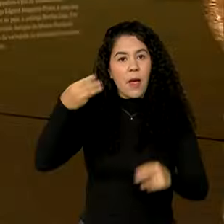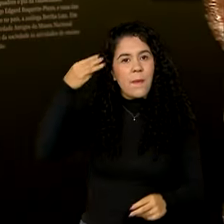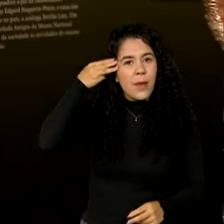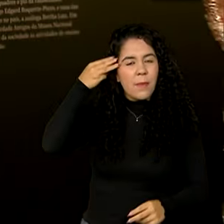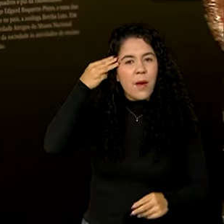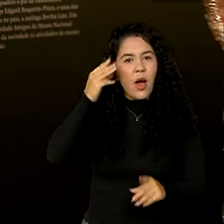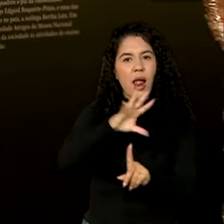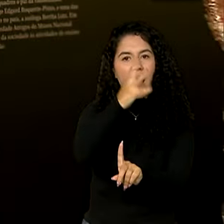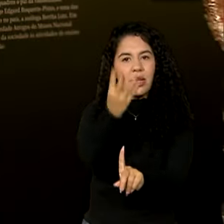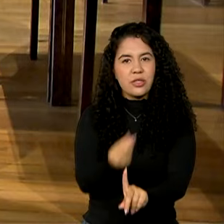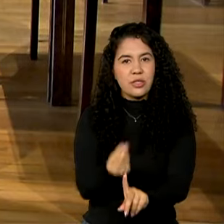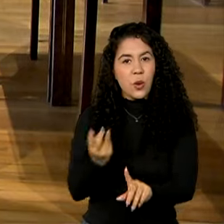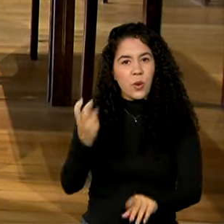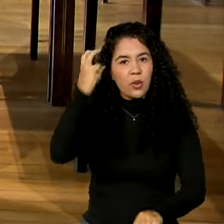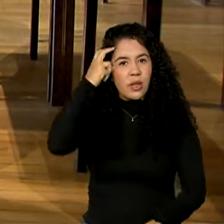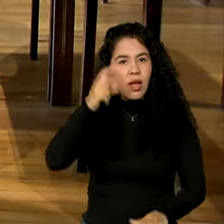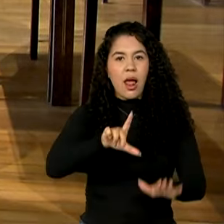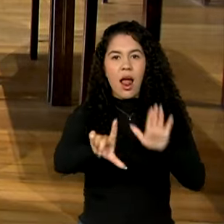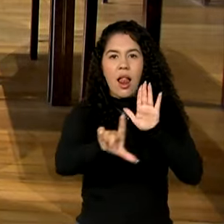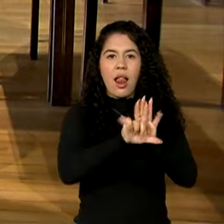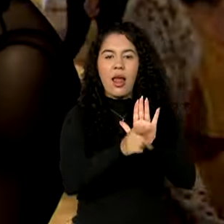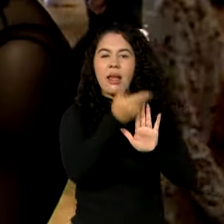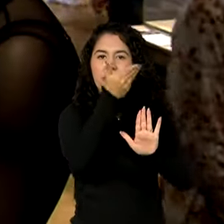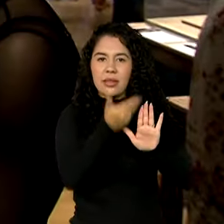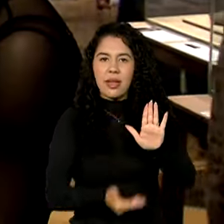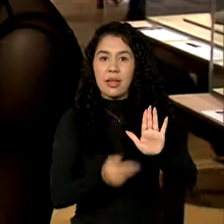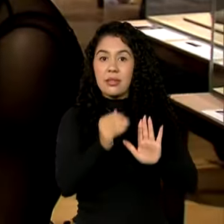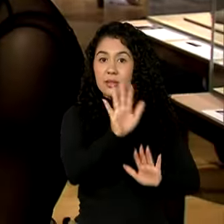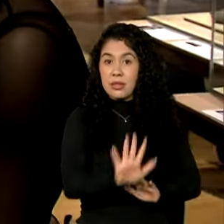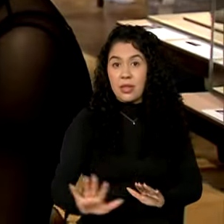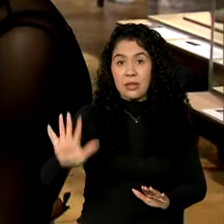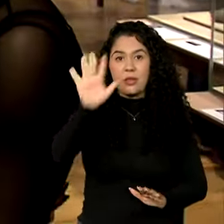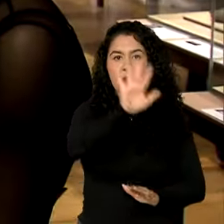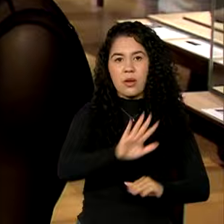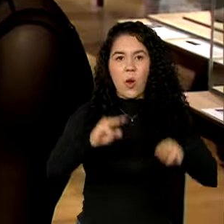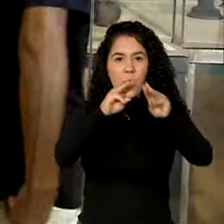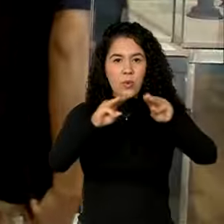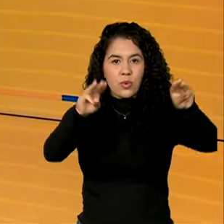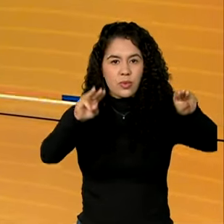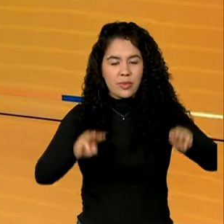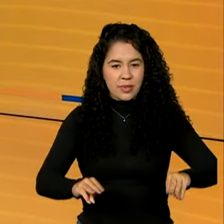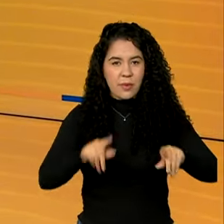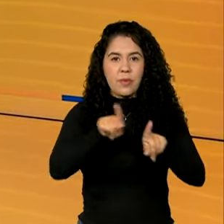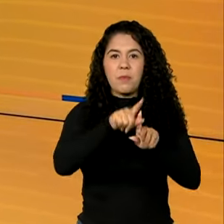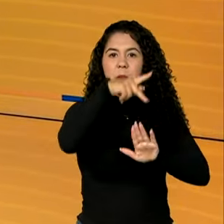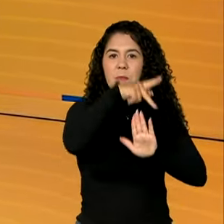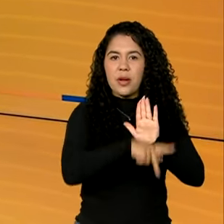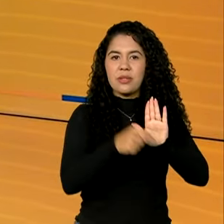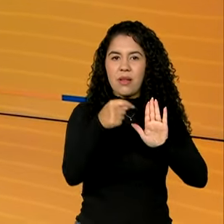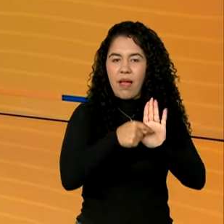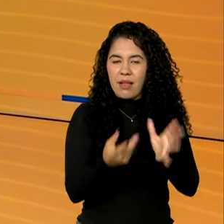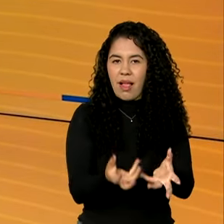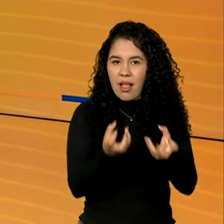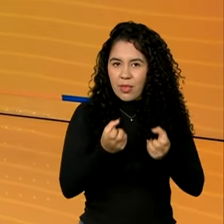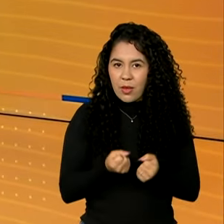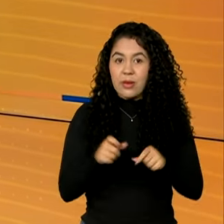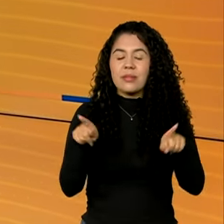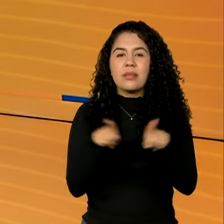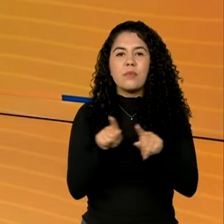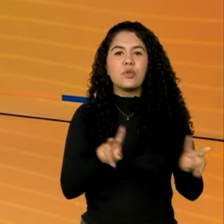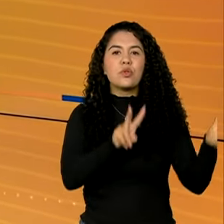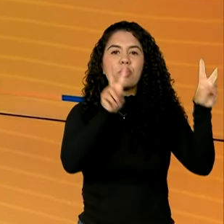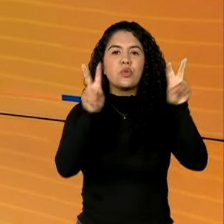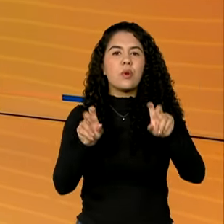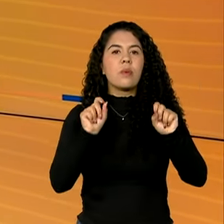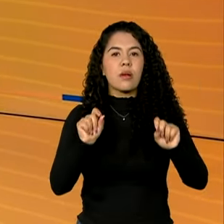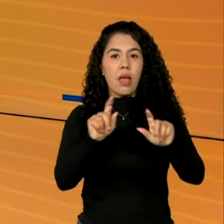sancionada a lei que cria o Dia Nacional do Museu e o projeto Adote o Museu. E veja também a Assembleia Geral